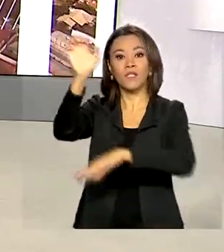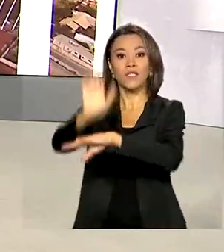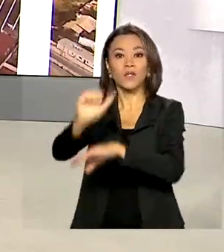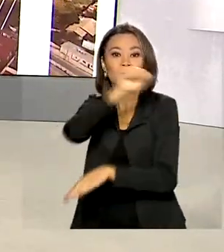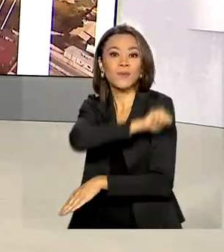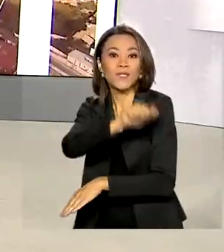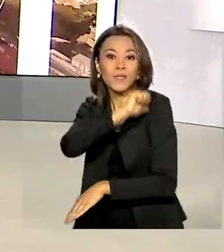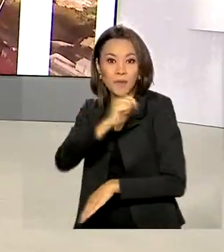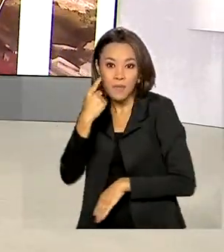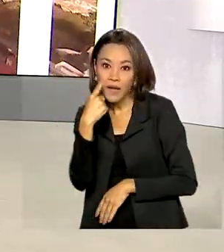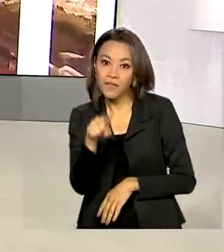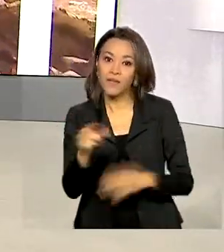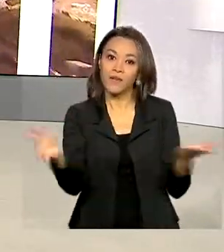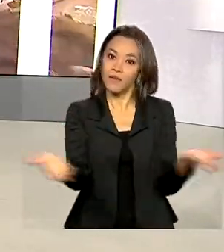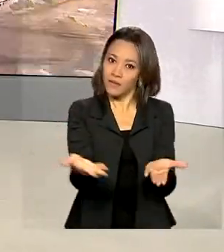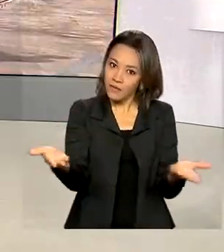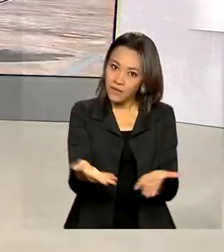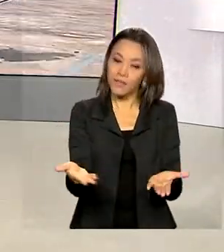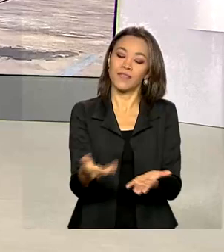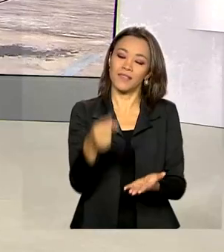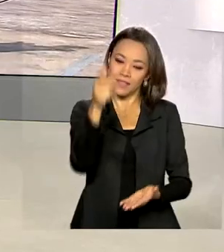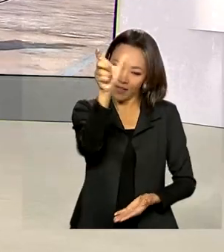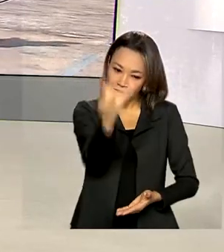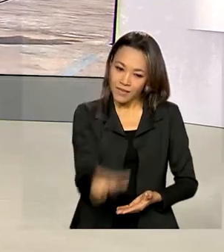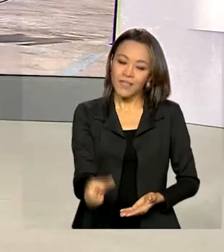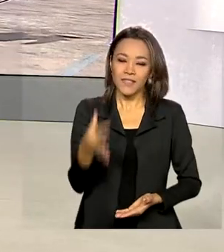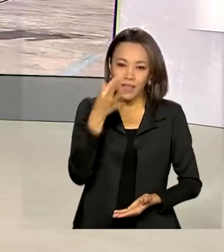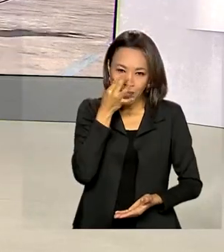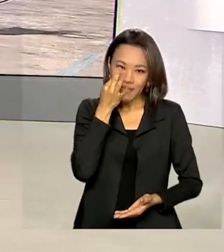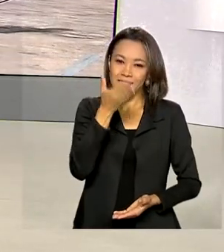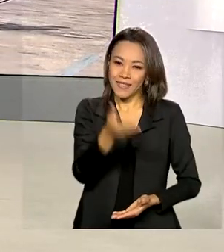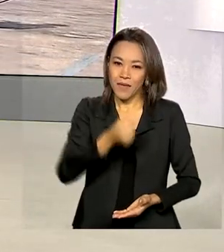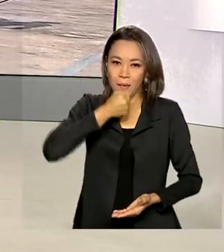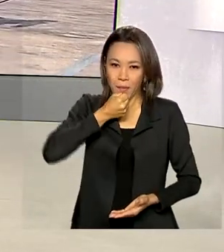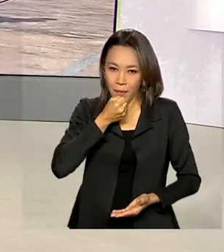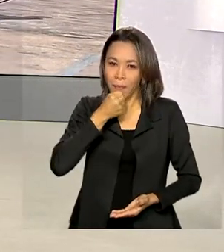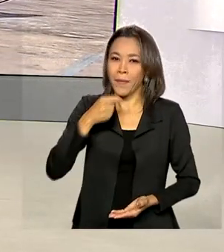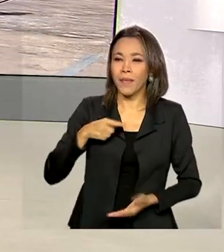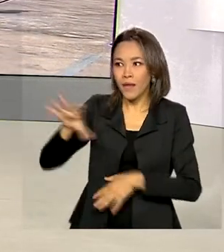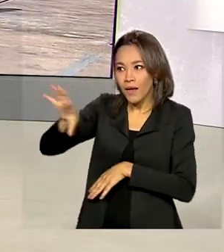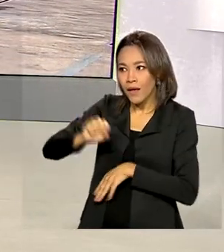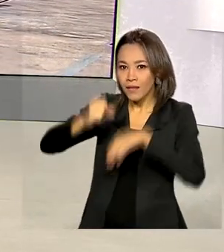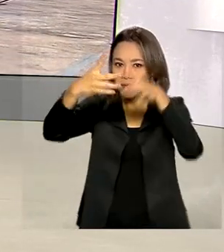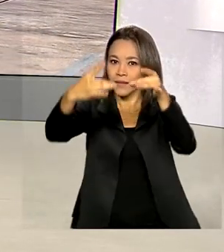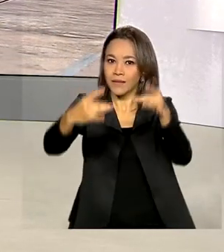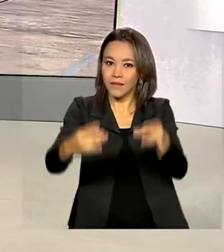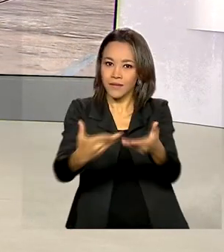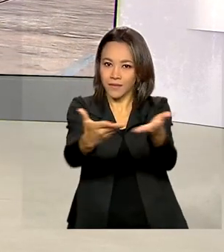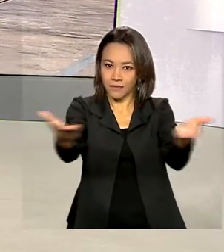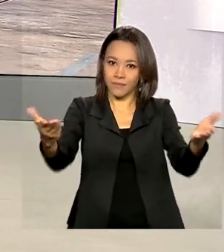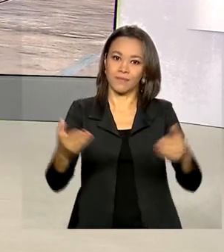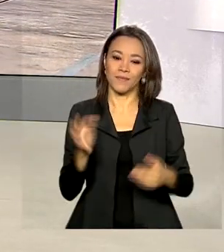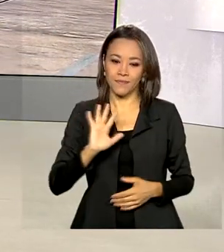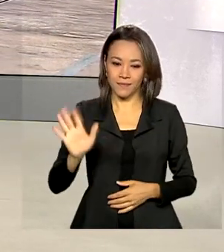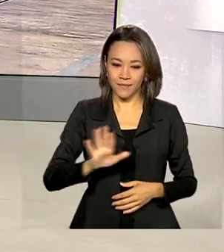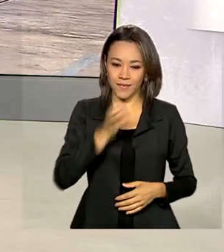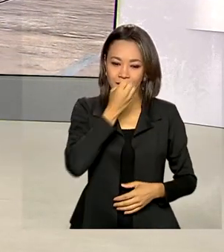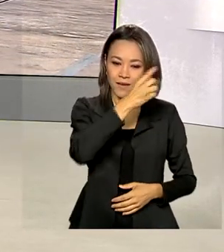para acompanhar esse evento. Hoje, a repórter Cláudia Boiunga já está por lá. Ela traz ao vivo os detalhes para a gente. Oi, Cláudia. Bom dia.